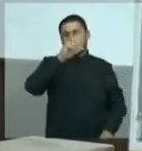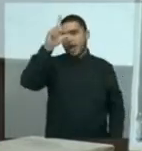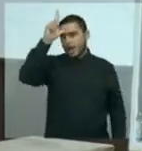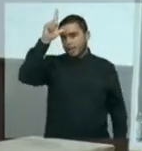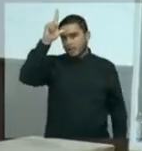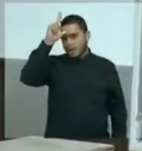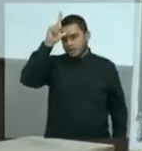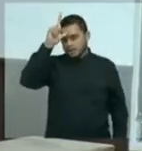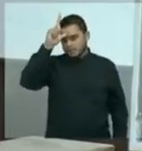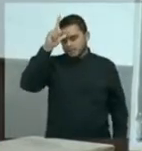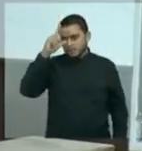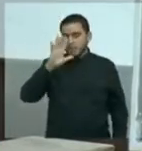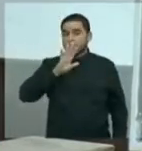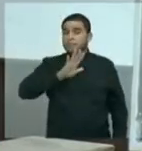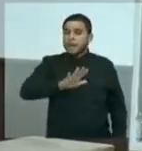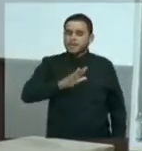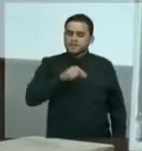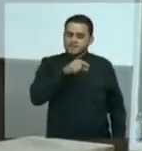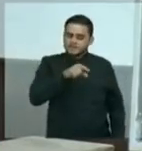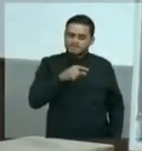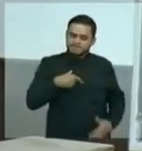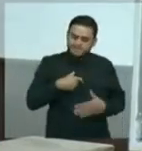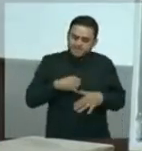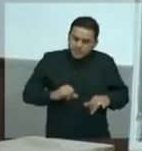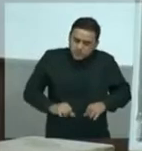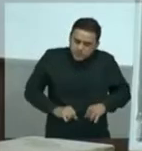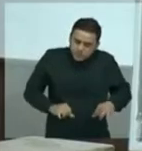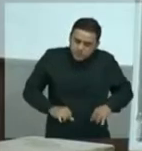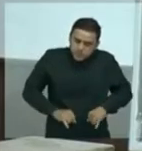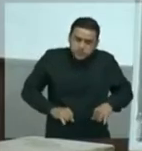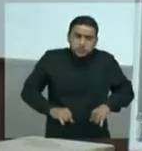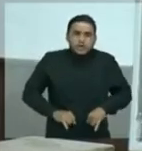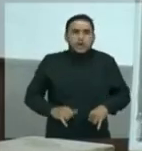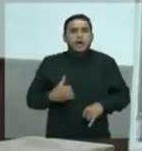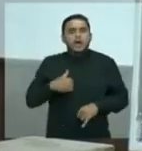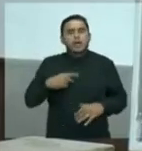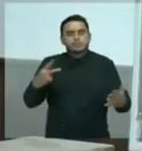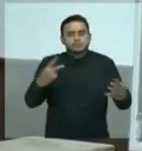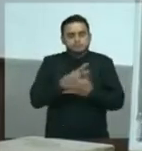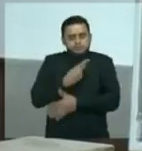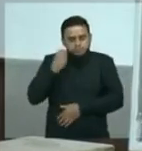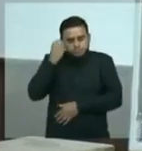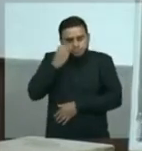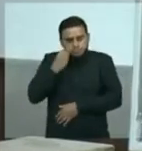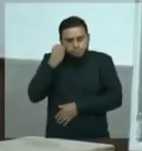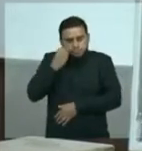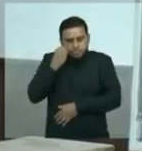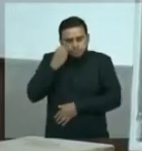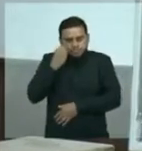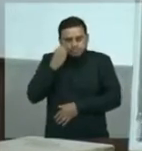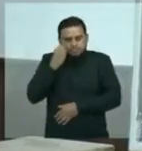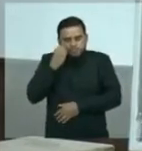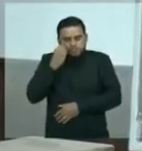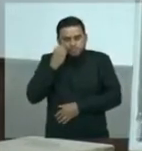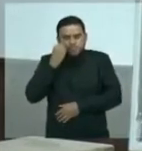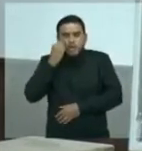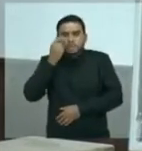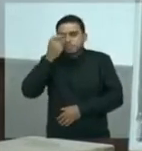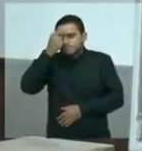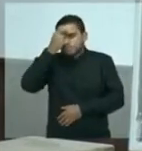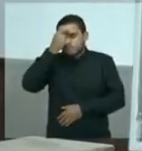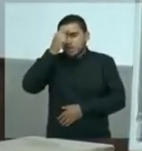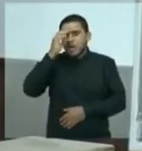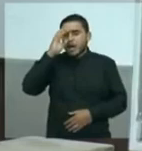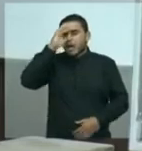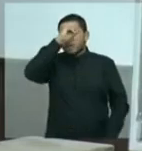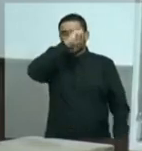tirou daquela passagem as lições. Padre Alfredinho é um também que